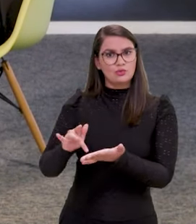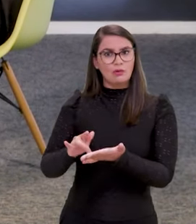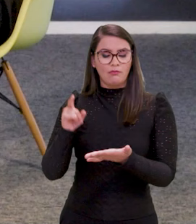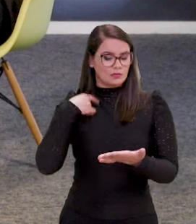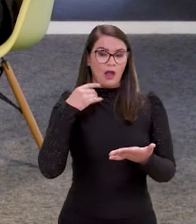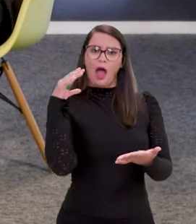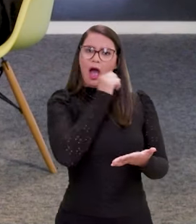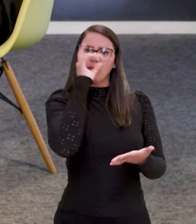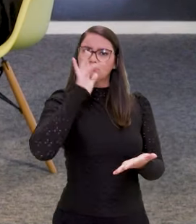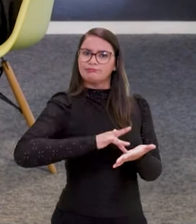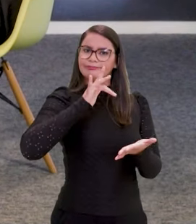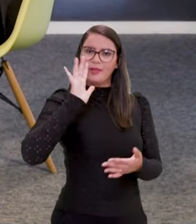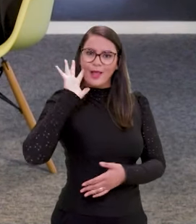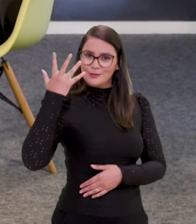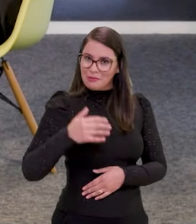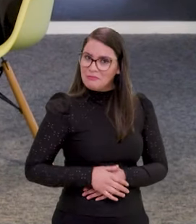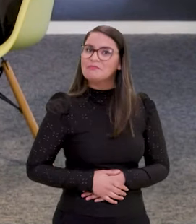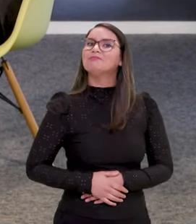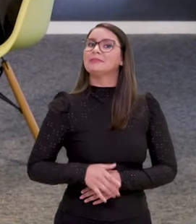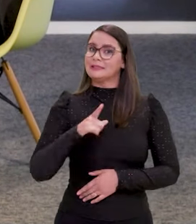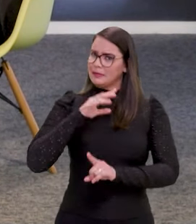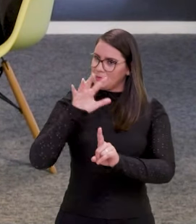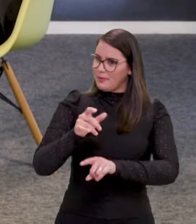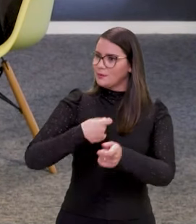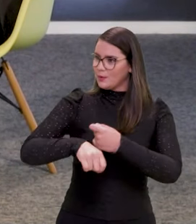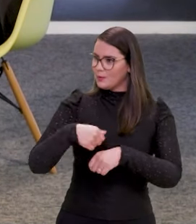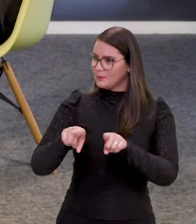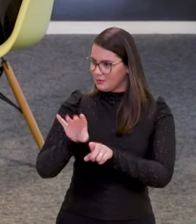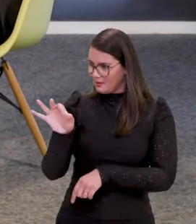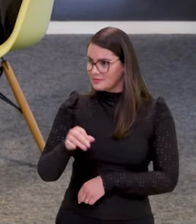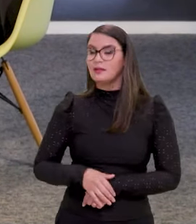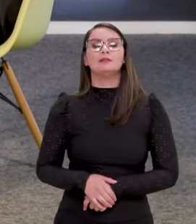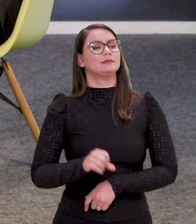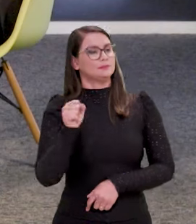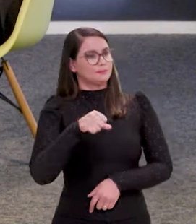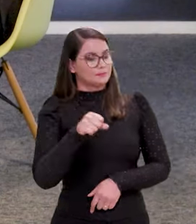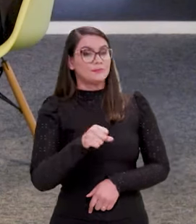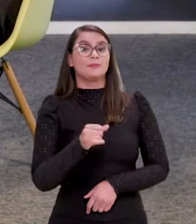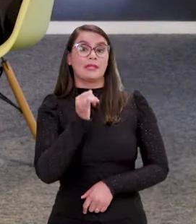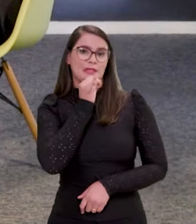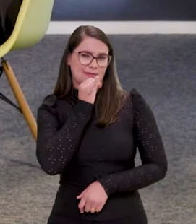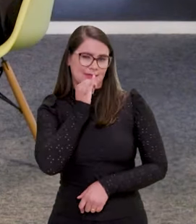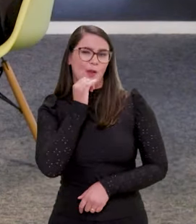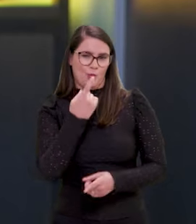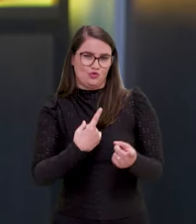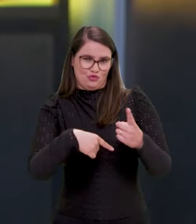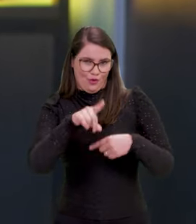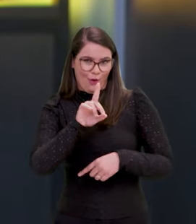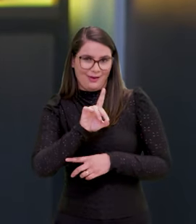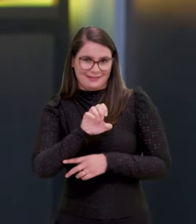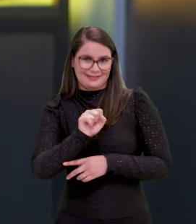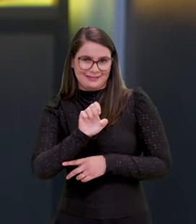digital e você, com um clique, resolve. E isso tem impacto econômico também, né? Também, também. A exemplo do Desenrola, né? Que a gente estava